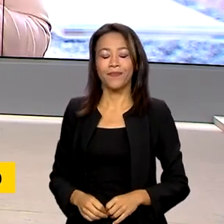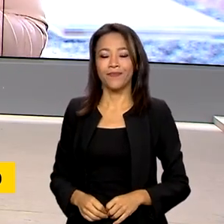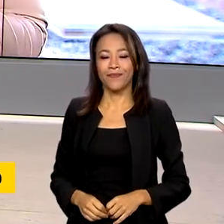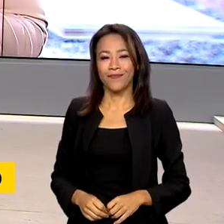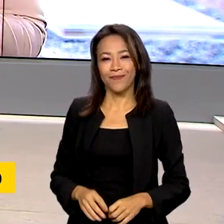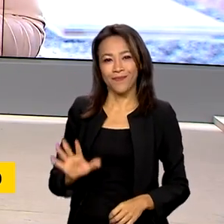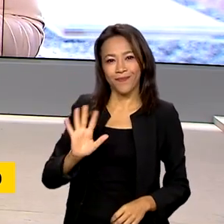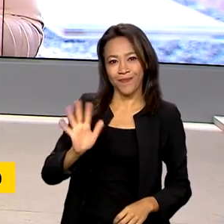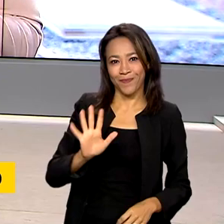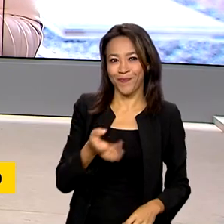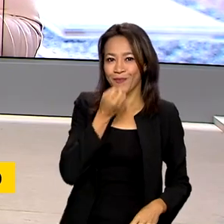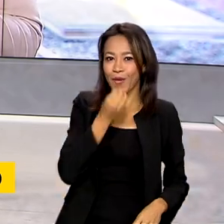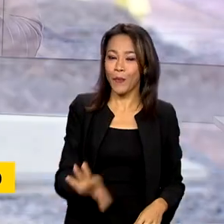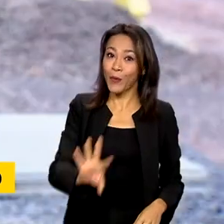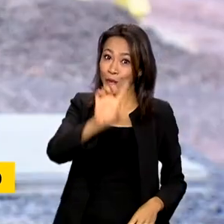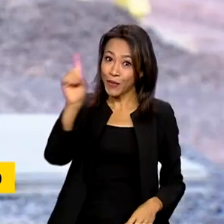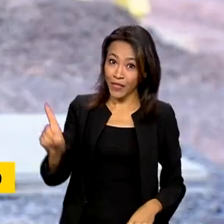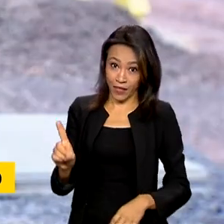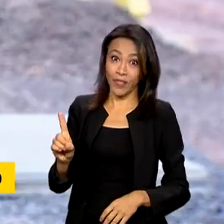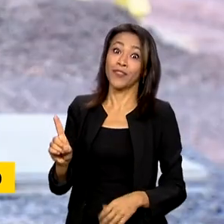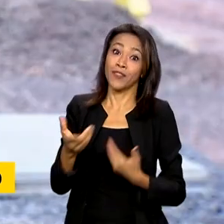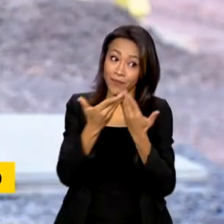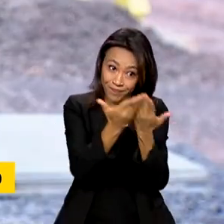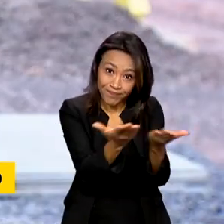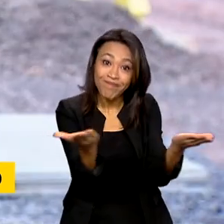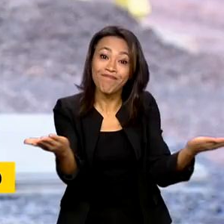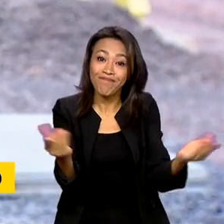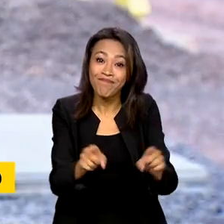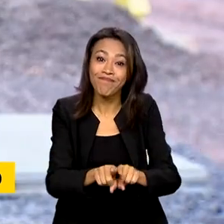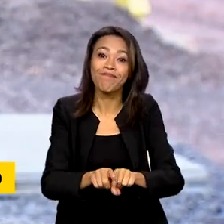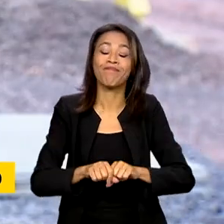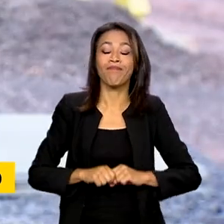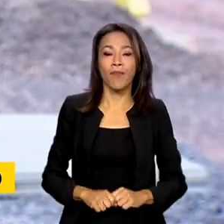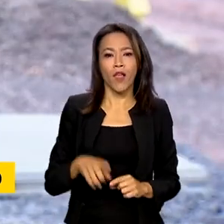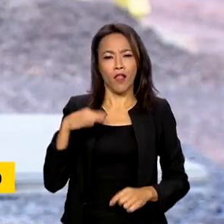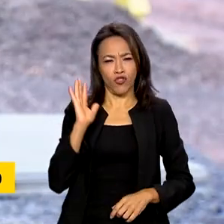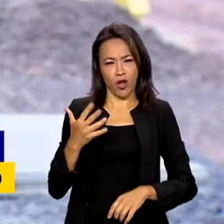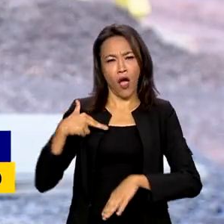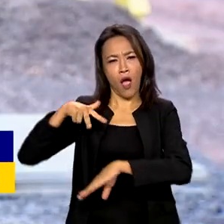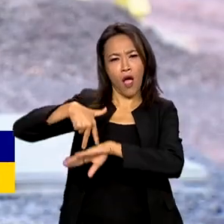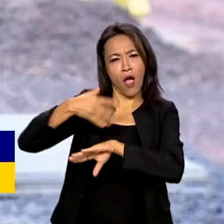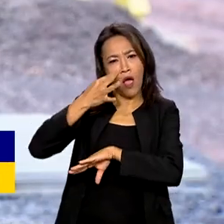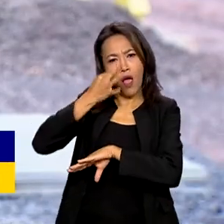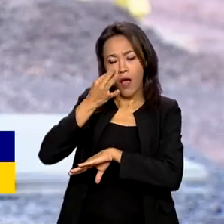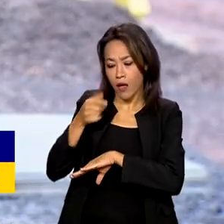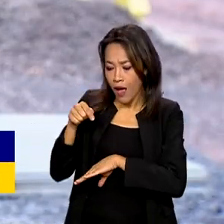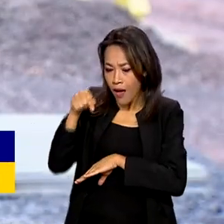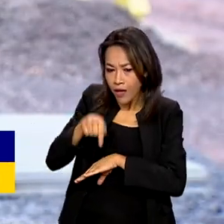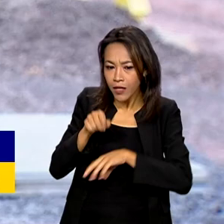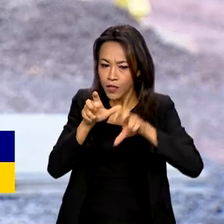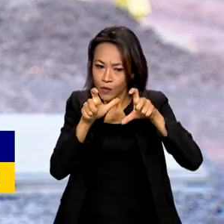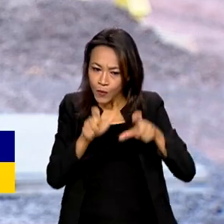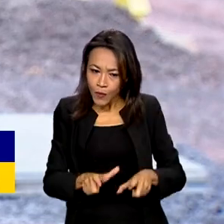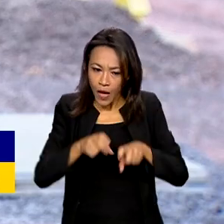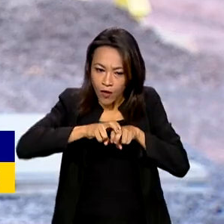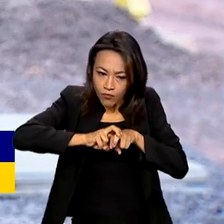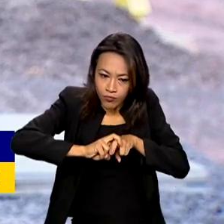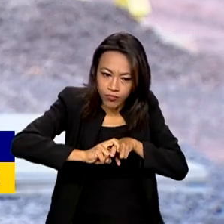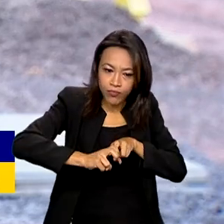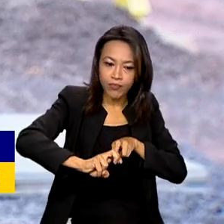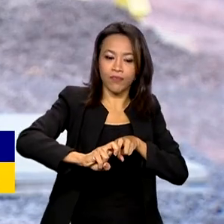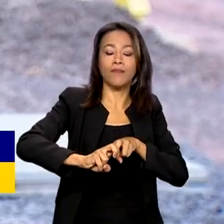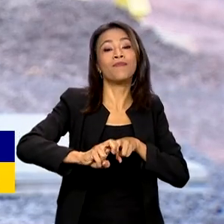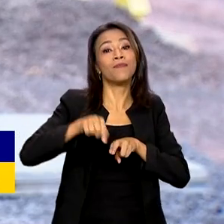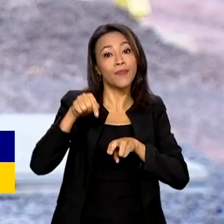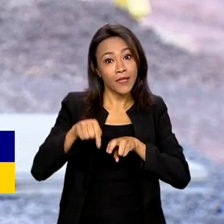Oi, Vanessa. Bom dia, um bom dia a todos. Olha, nós já estamos aqui em um dos terminais da Ferrovia Norte-Sul que fica